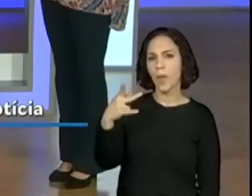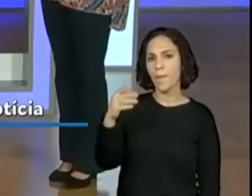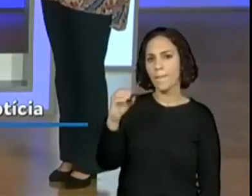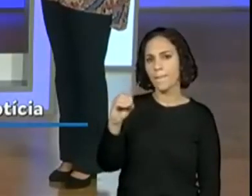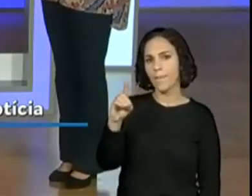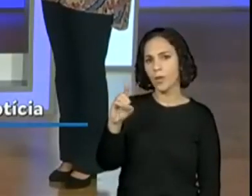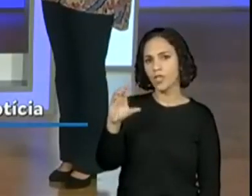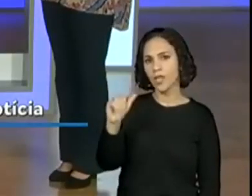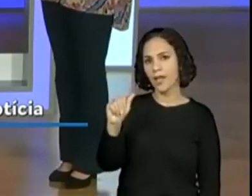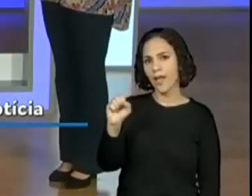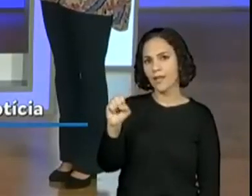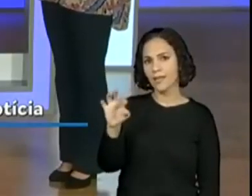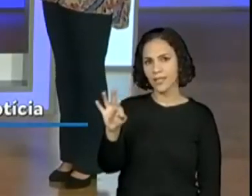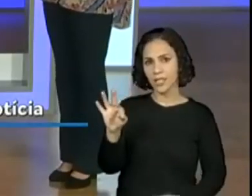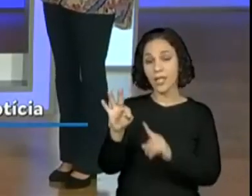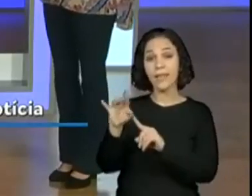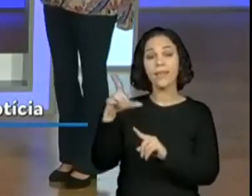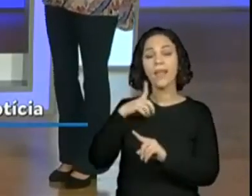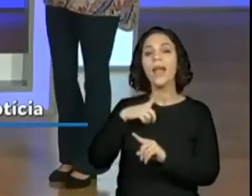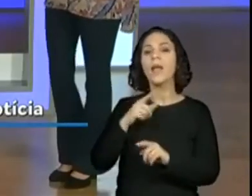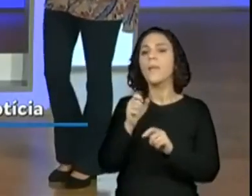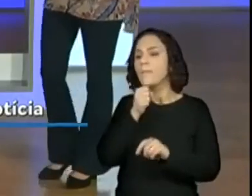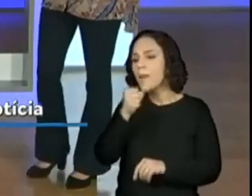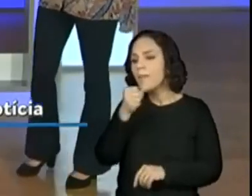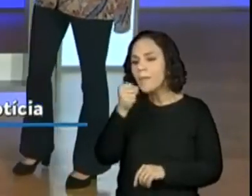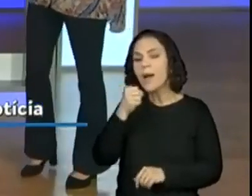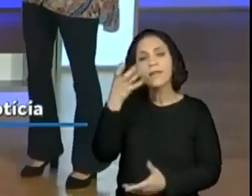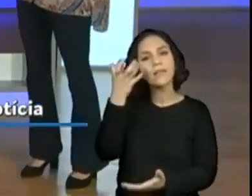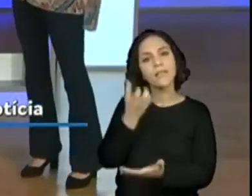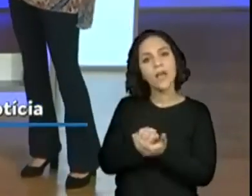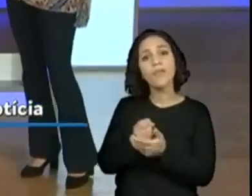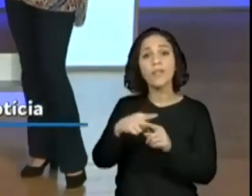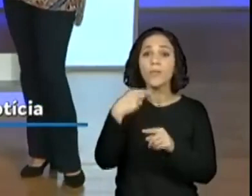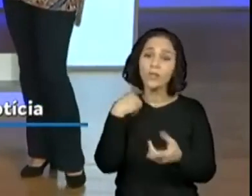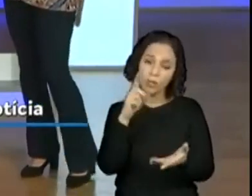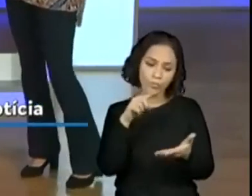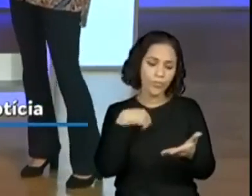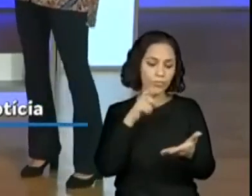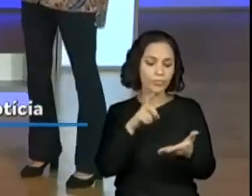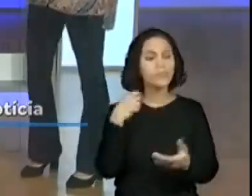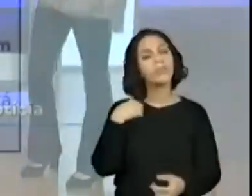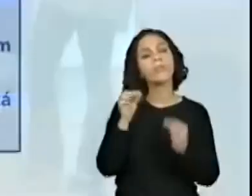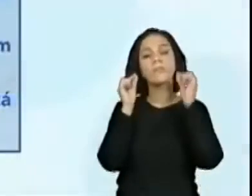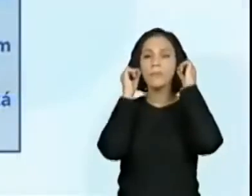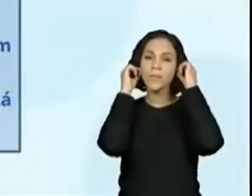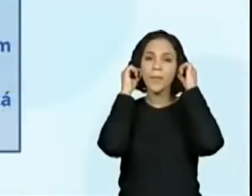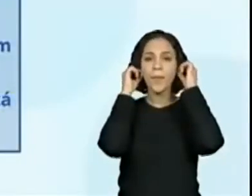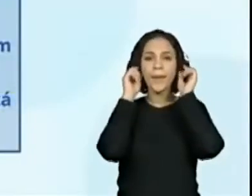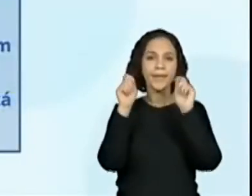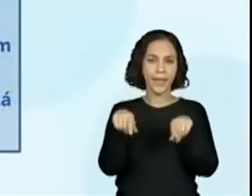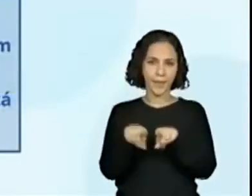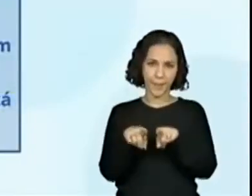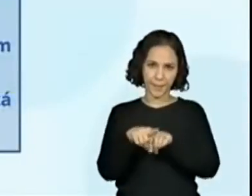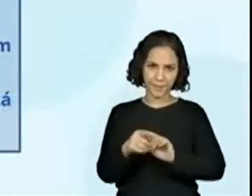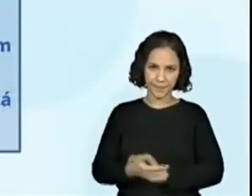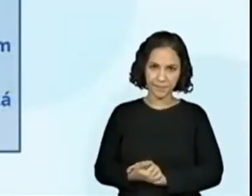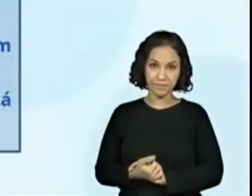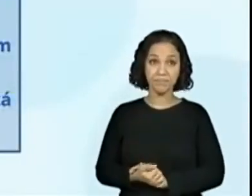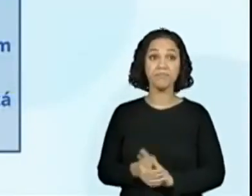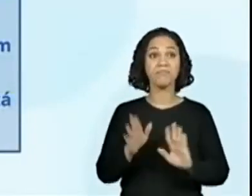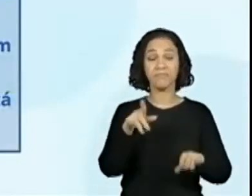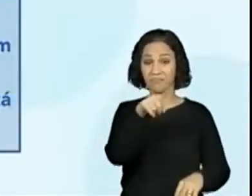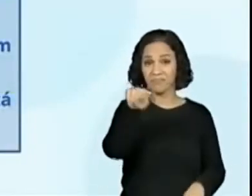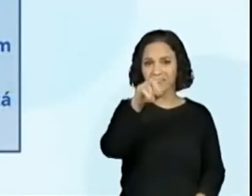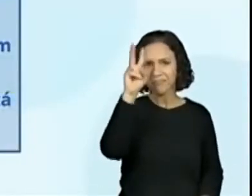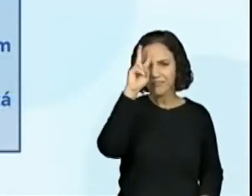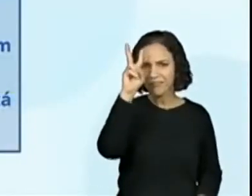as reportagens, as notícias, dá para ouvir na hora que você quiser. Isso mesmo. Lembram do nome de algum